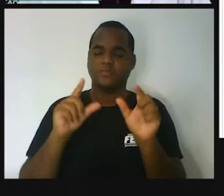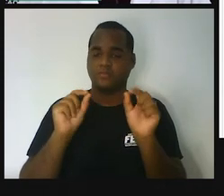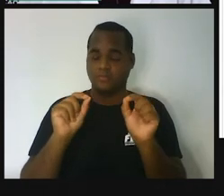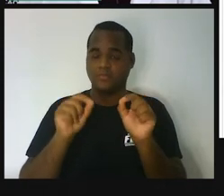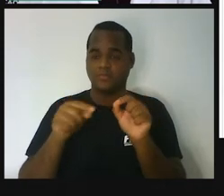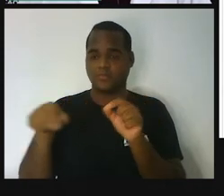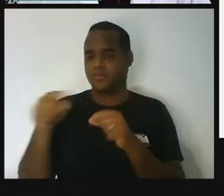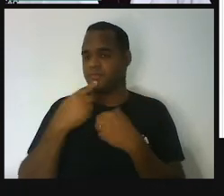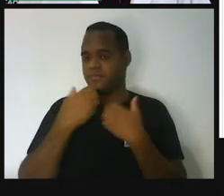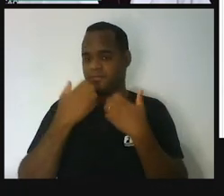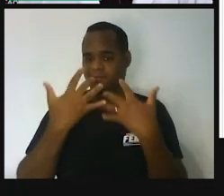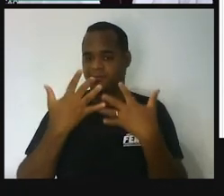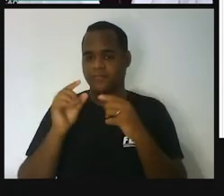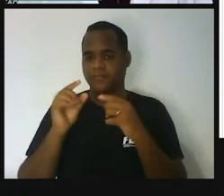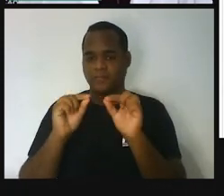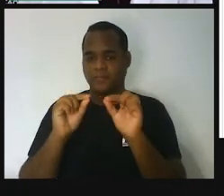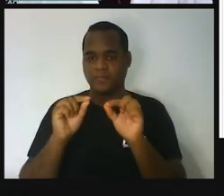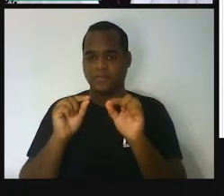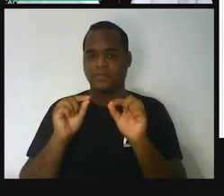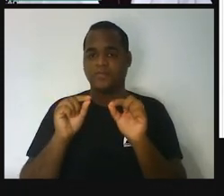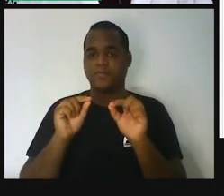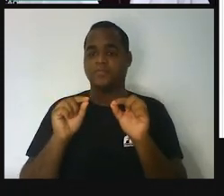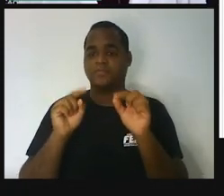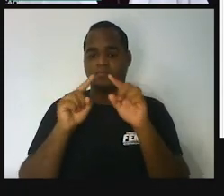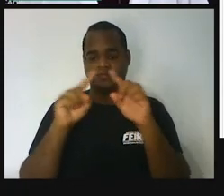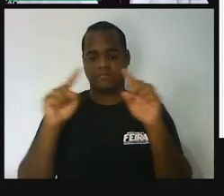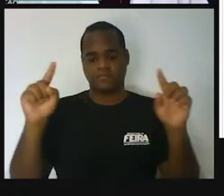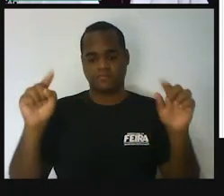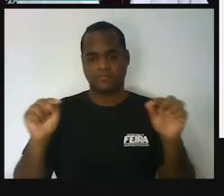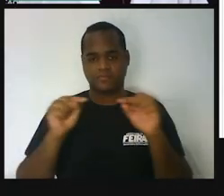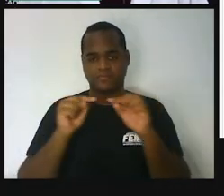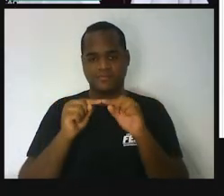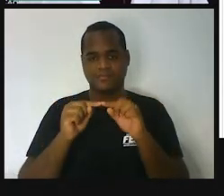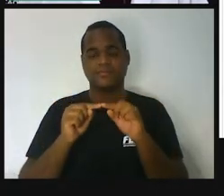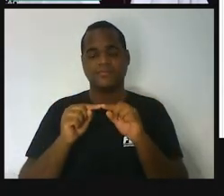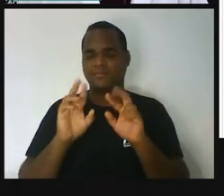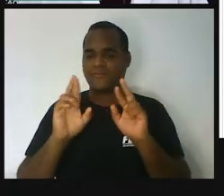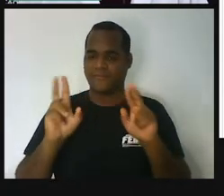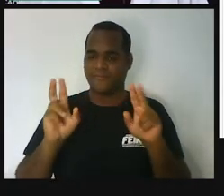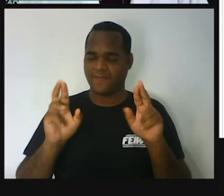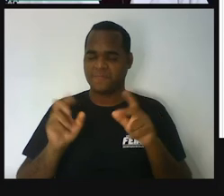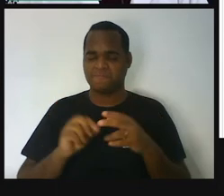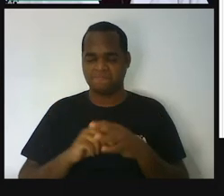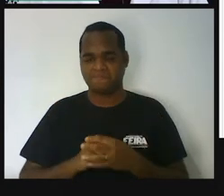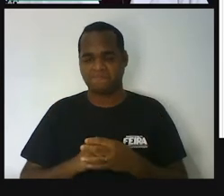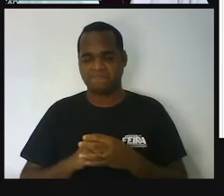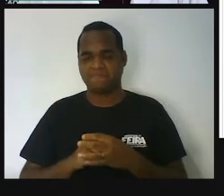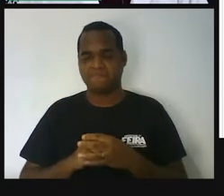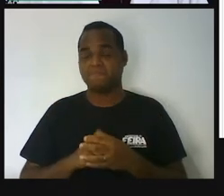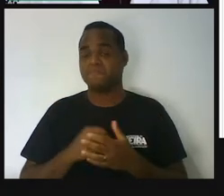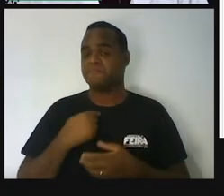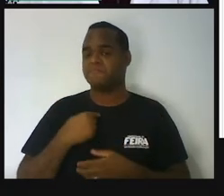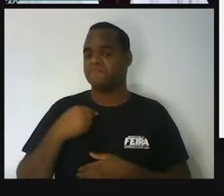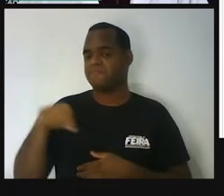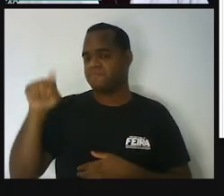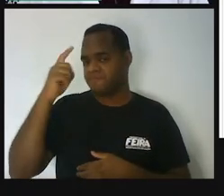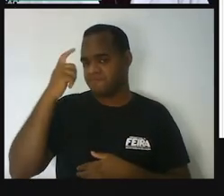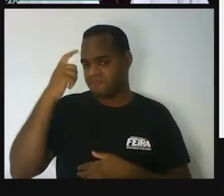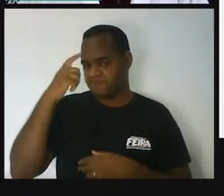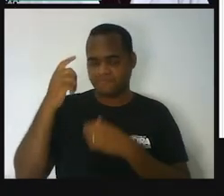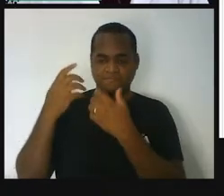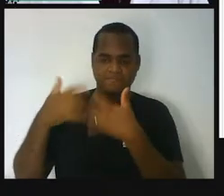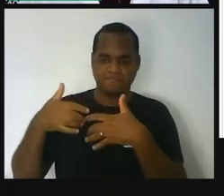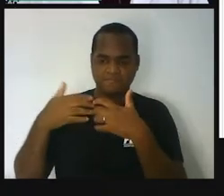falando de um retângulo. Então, vamos pensar, vamos imaginar que esse aqui que a gente encontrou